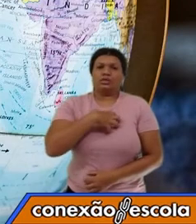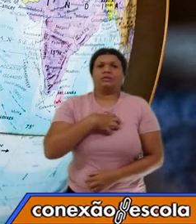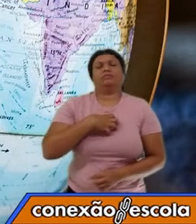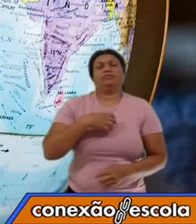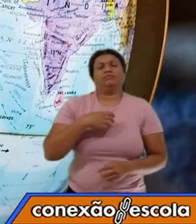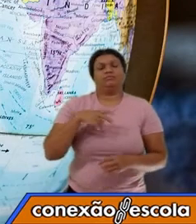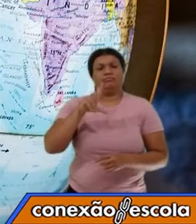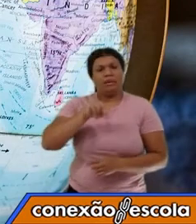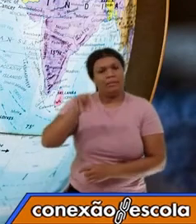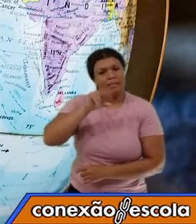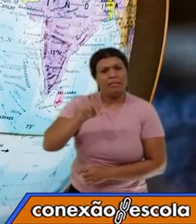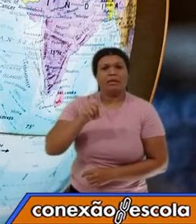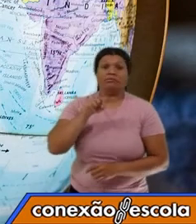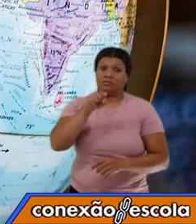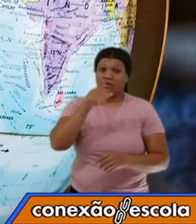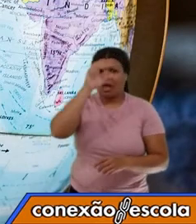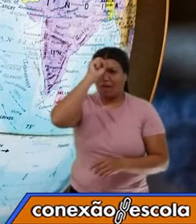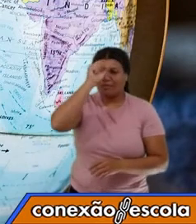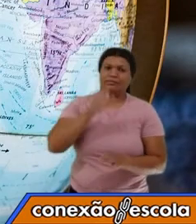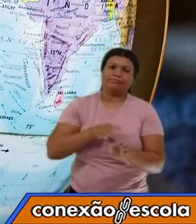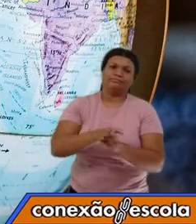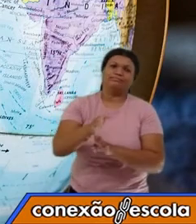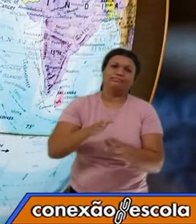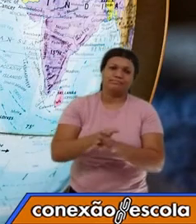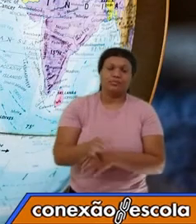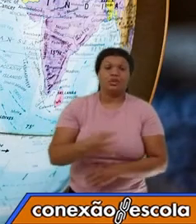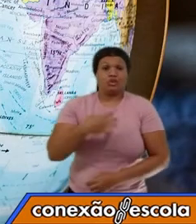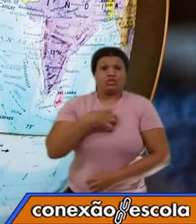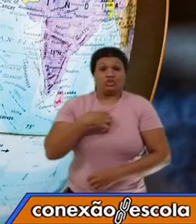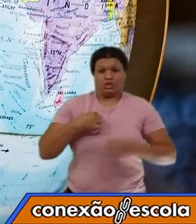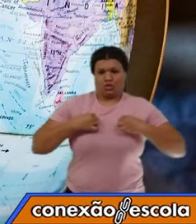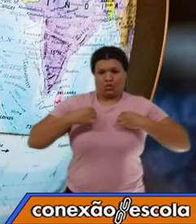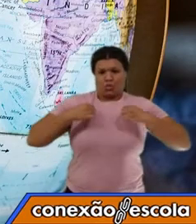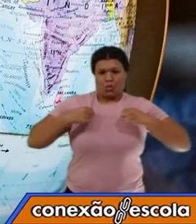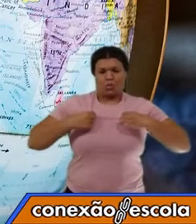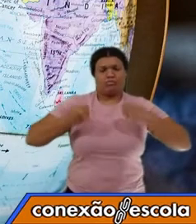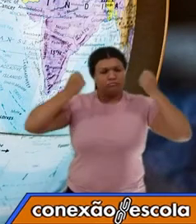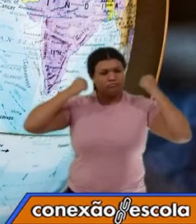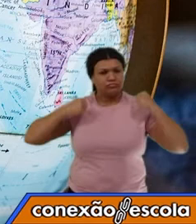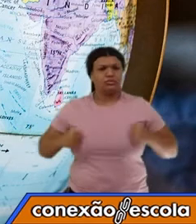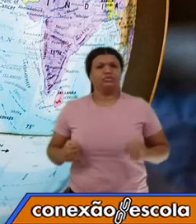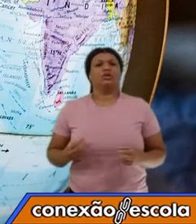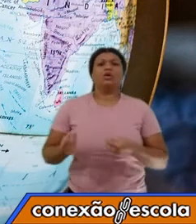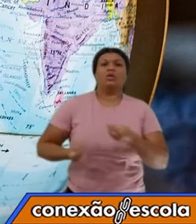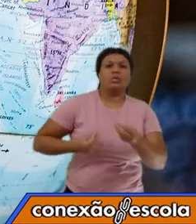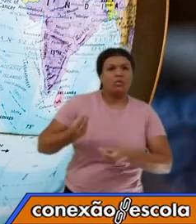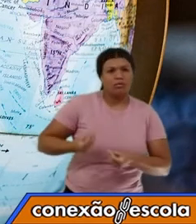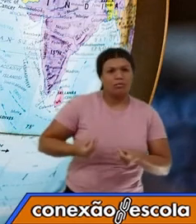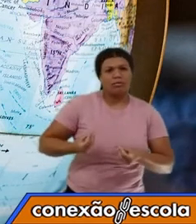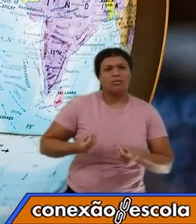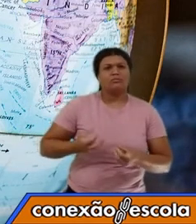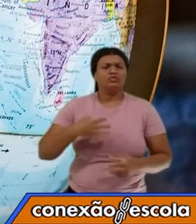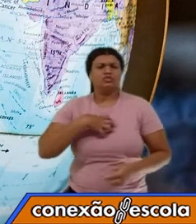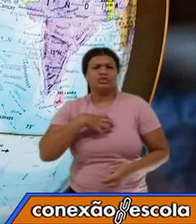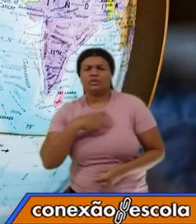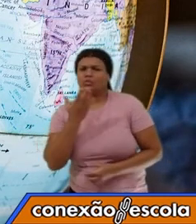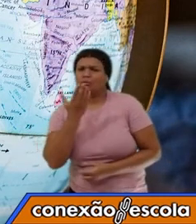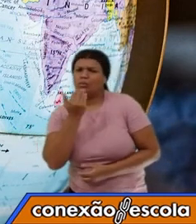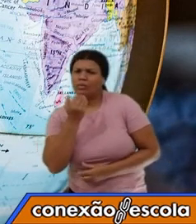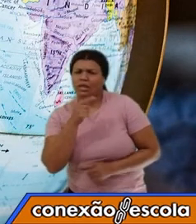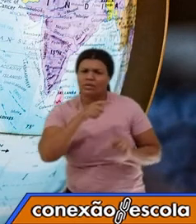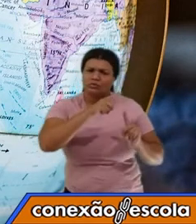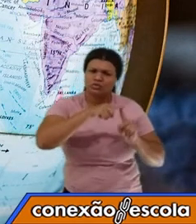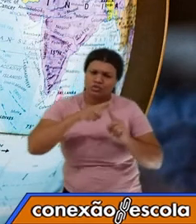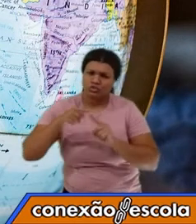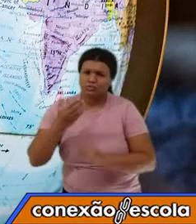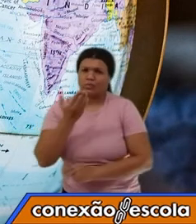que lhe ensinaram. O jeito de se vestir, as roupas, o jeito de se alimentar, o tipo